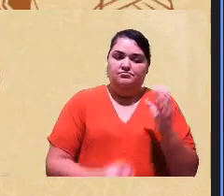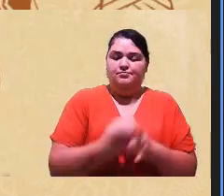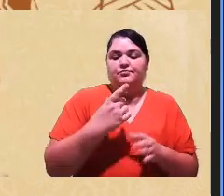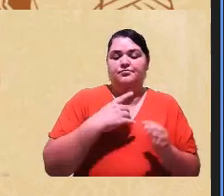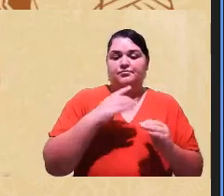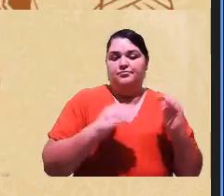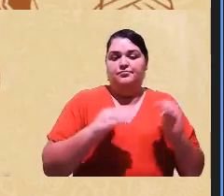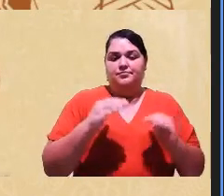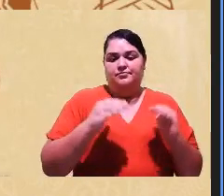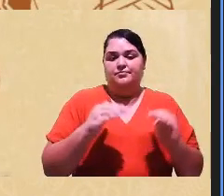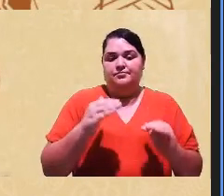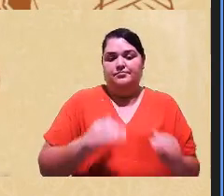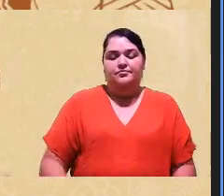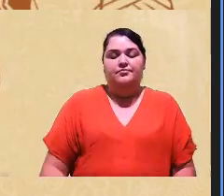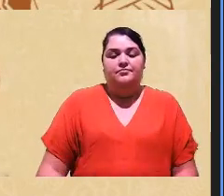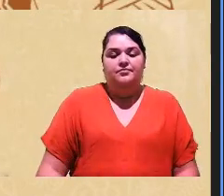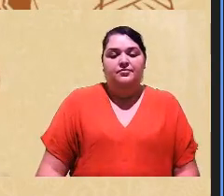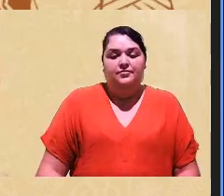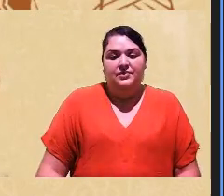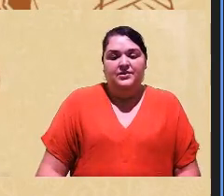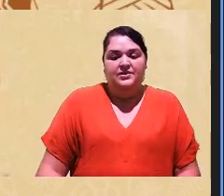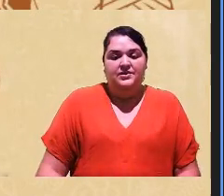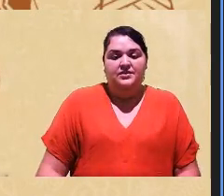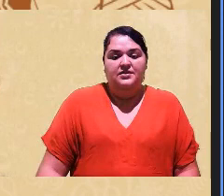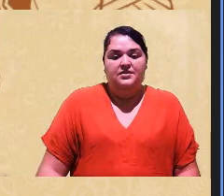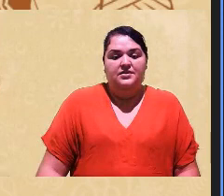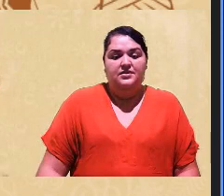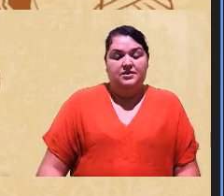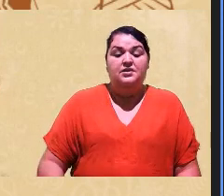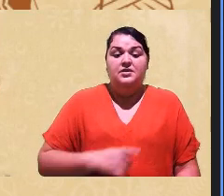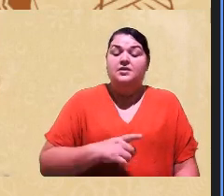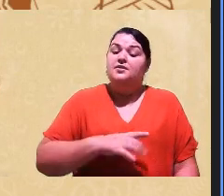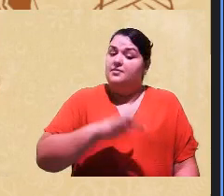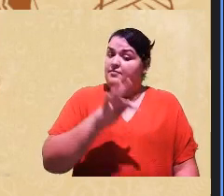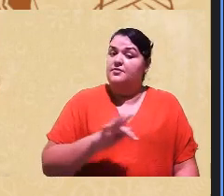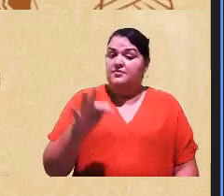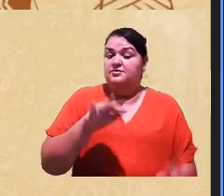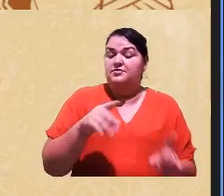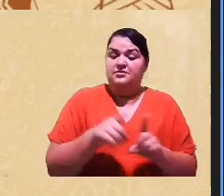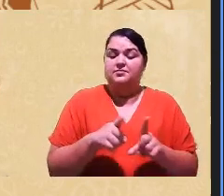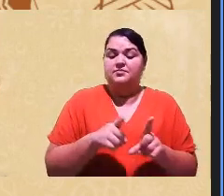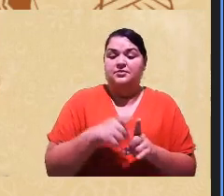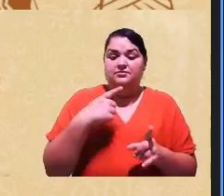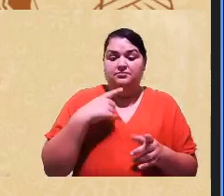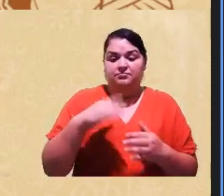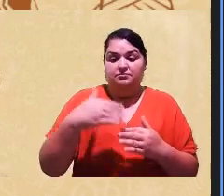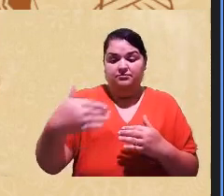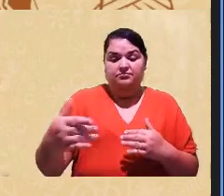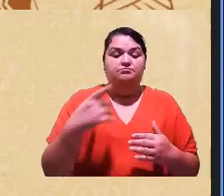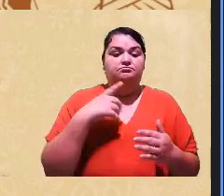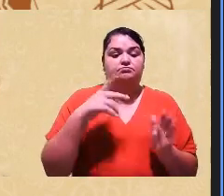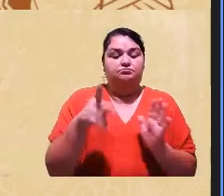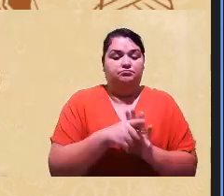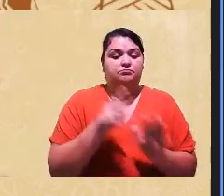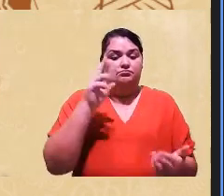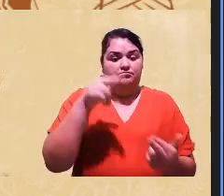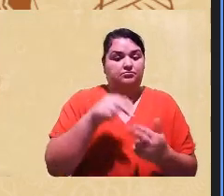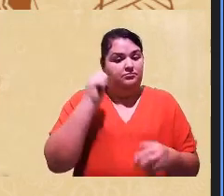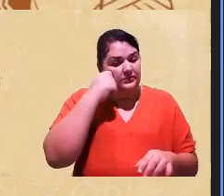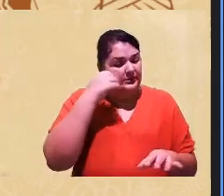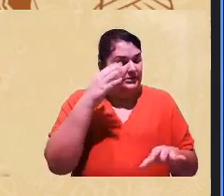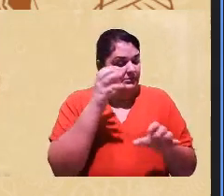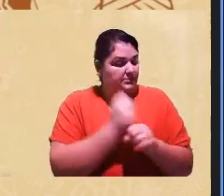dentro das instituições as as universidades que tem desde os dos reitores e reitoras brancas as suas pró